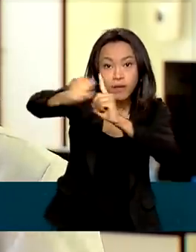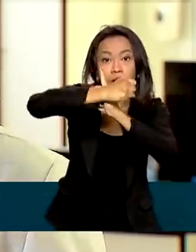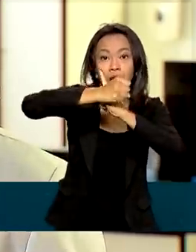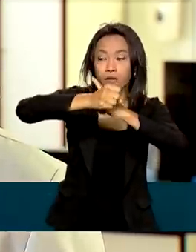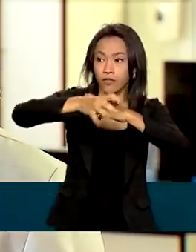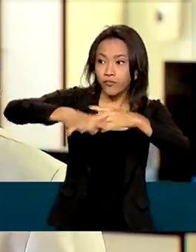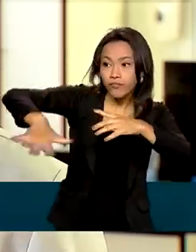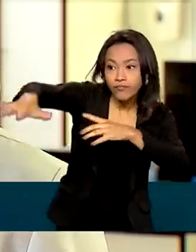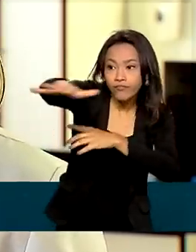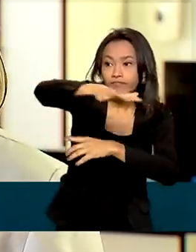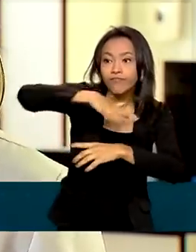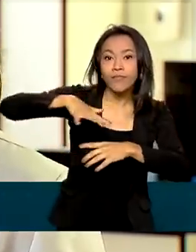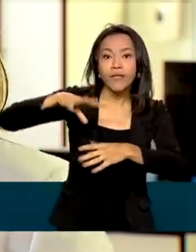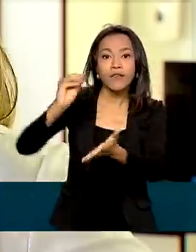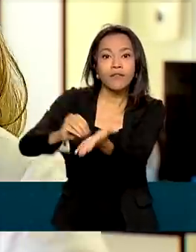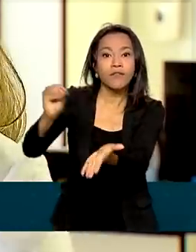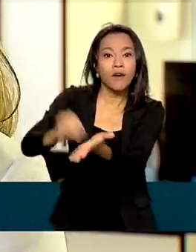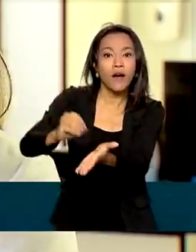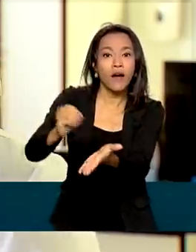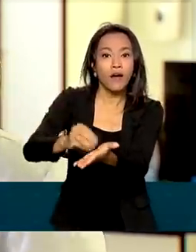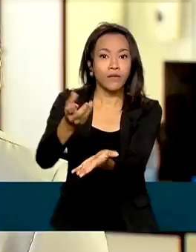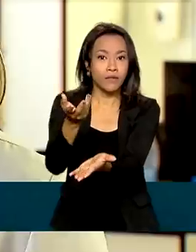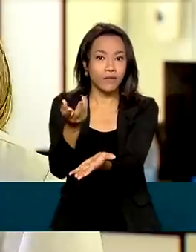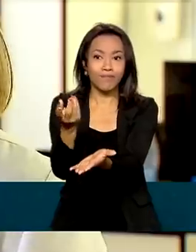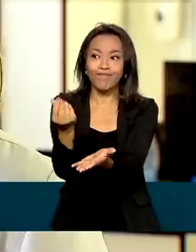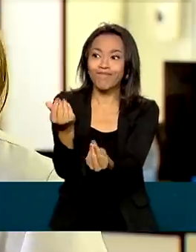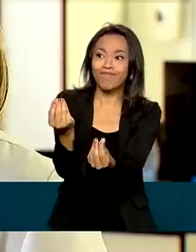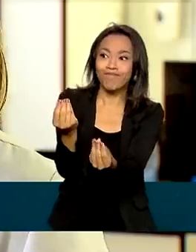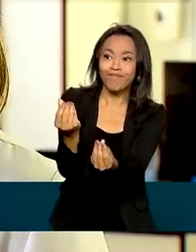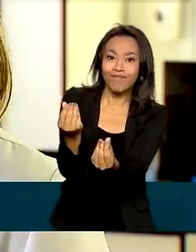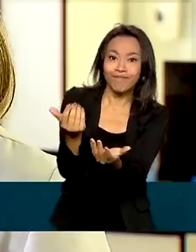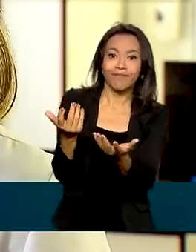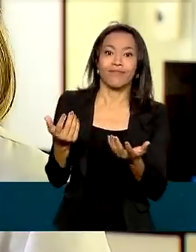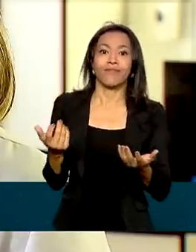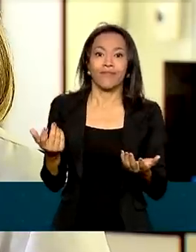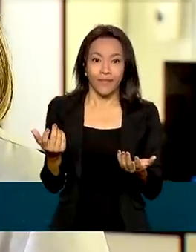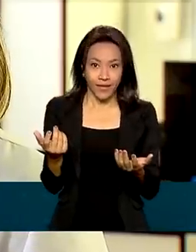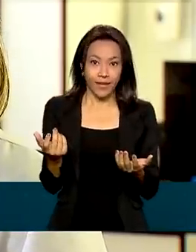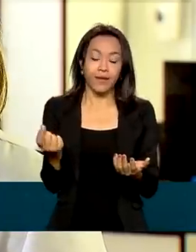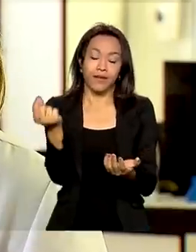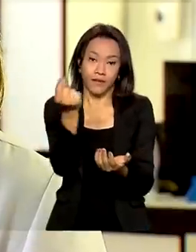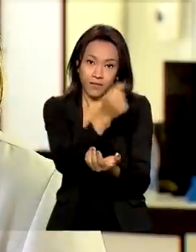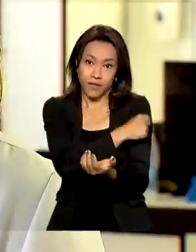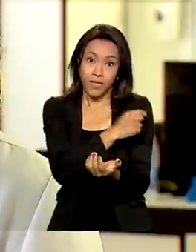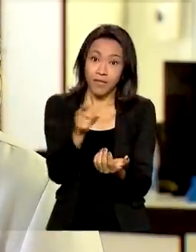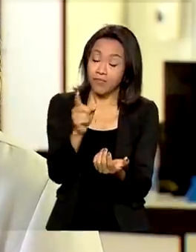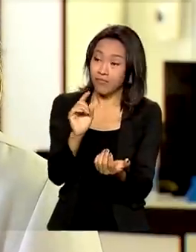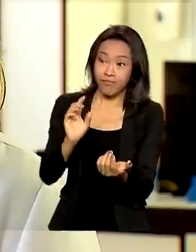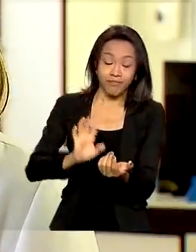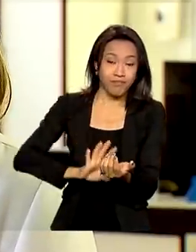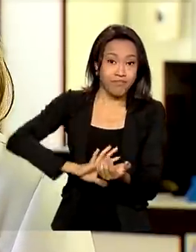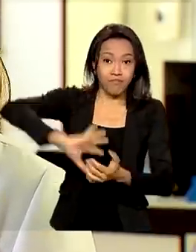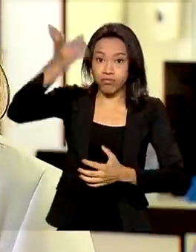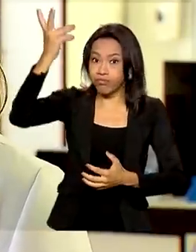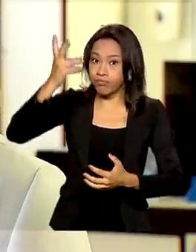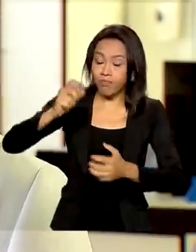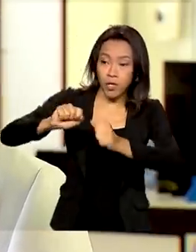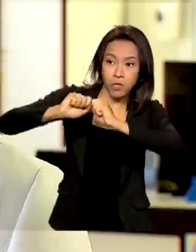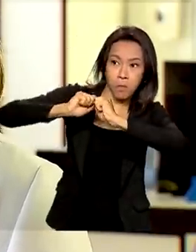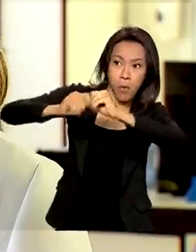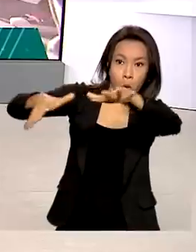descoberta, basta um caso para a gente ter um surto de algo que é